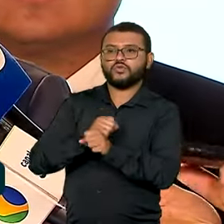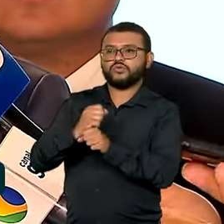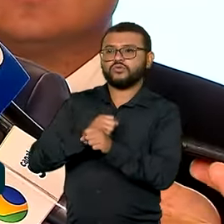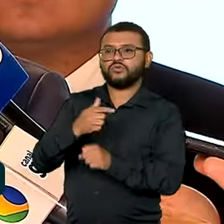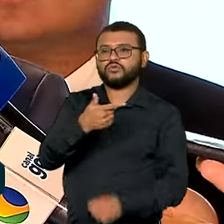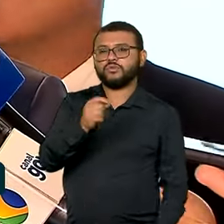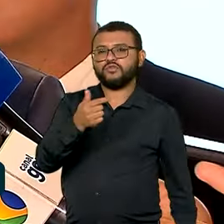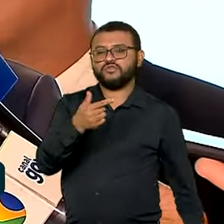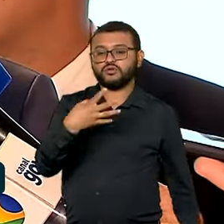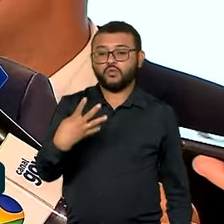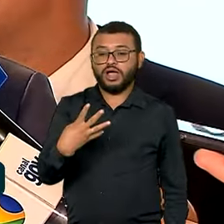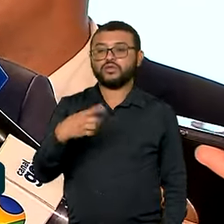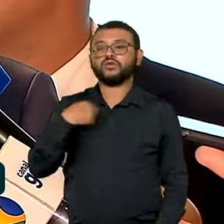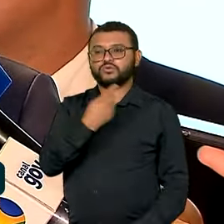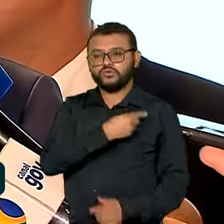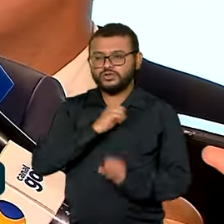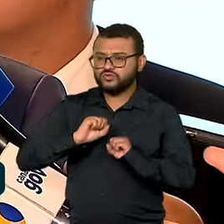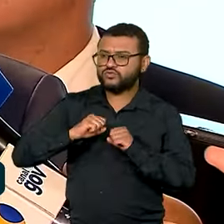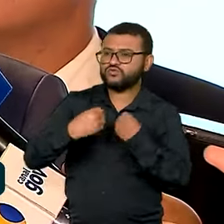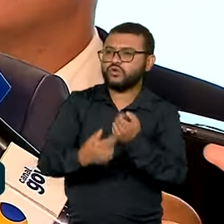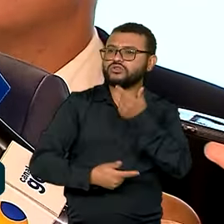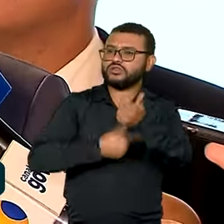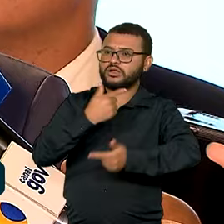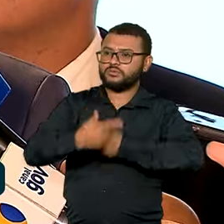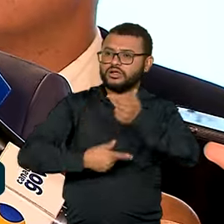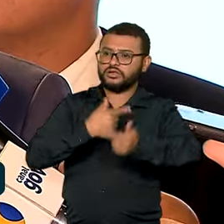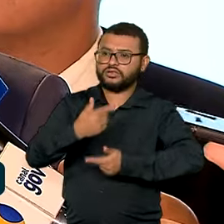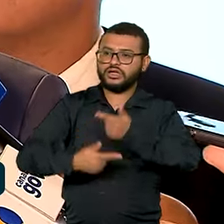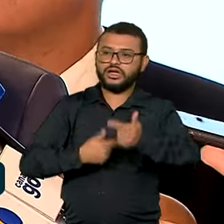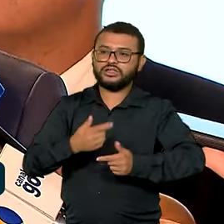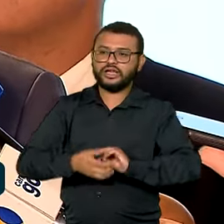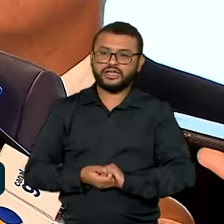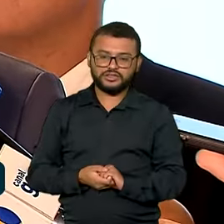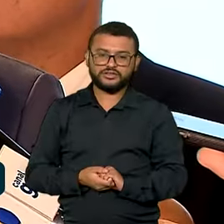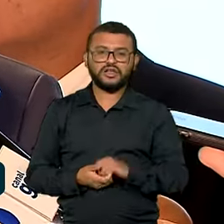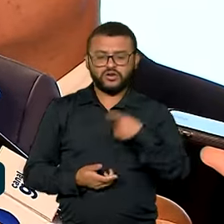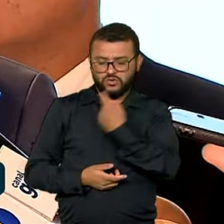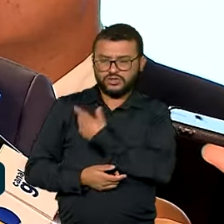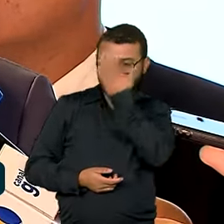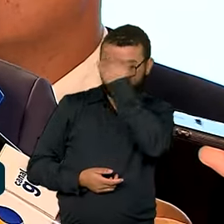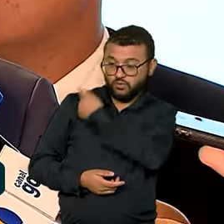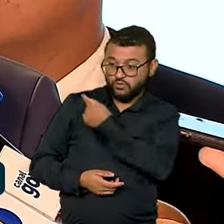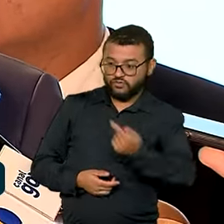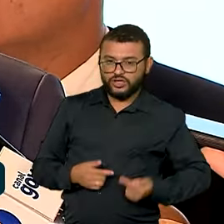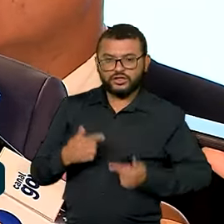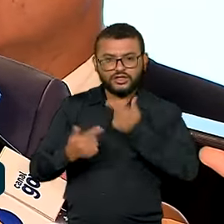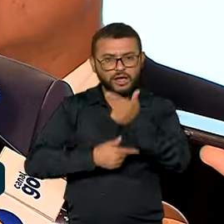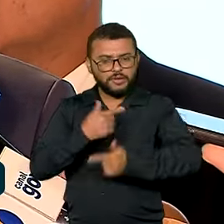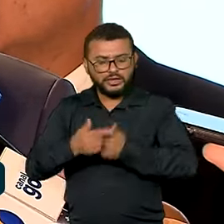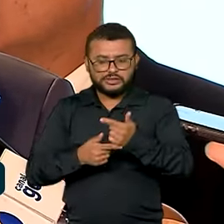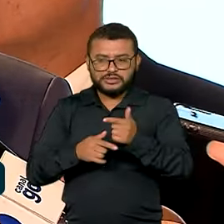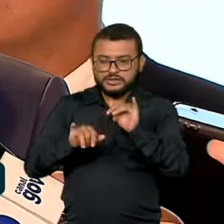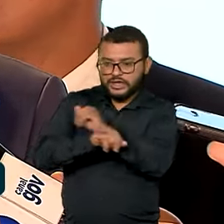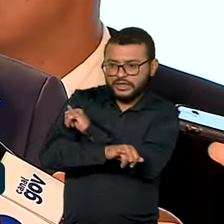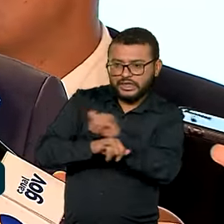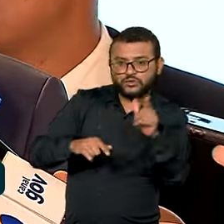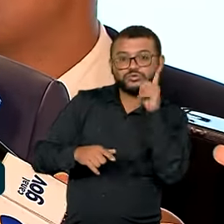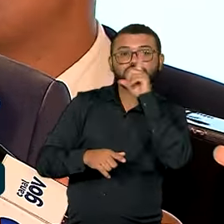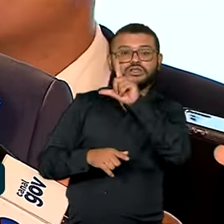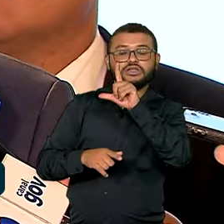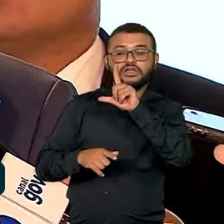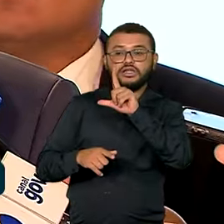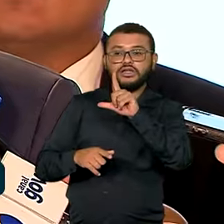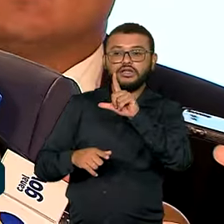2024, nós vamos cada vez mais ao lado das aéreas, ao lado de todo o governo, perseguir para que a gente possa ter uma